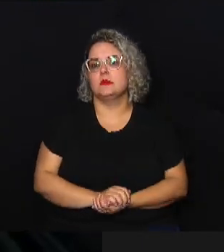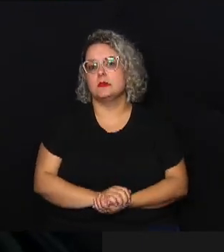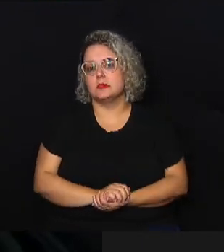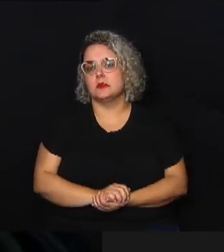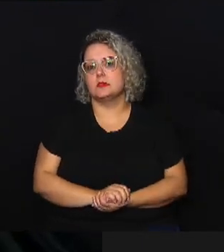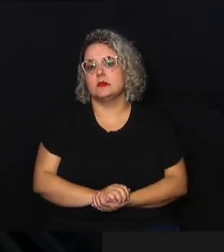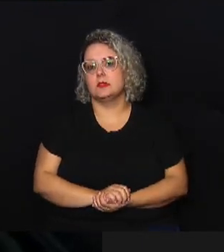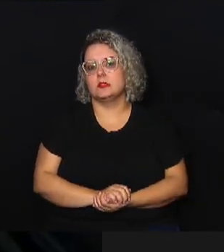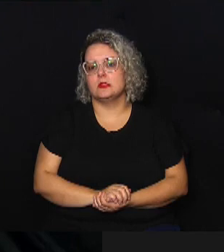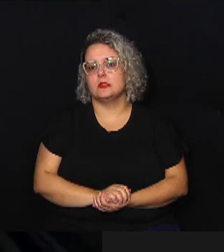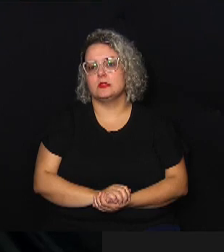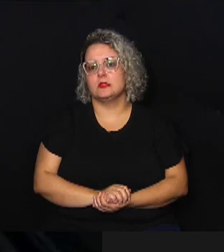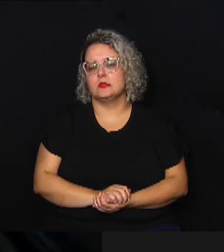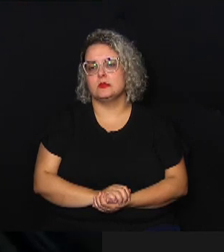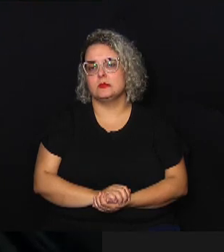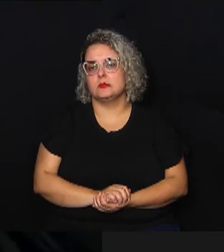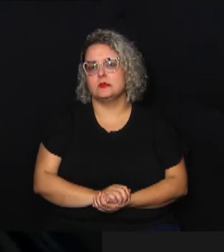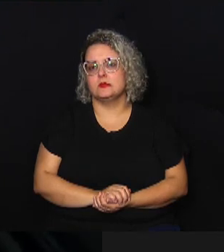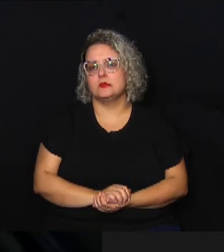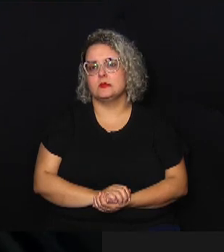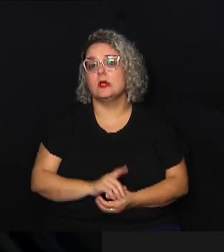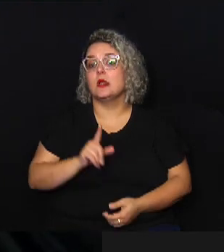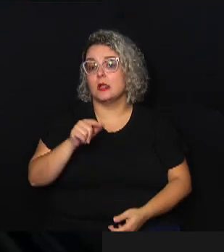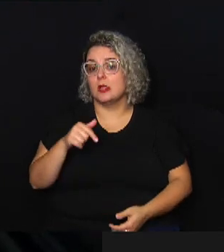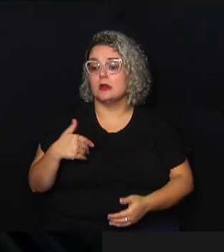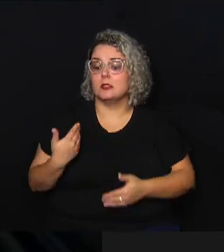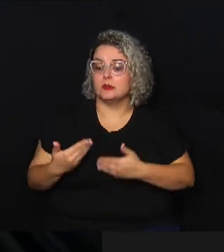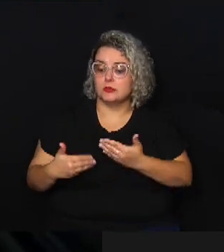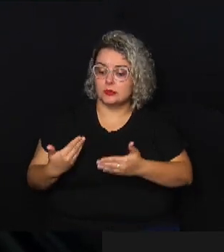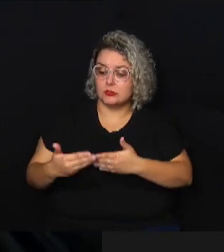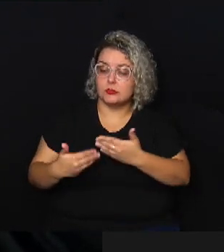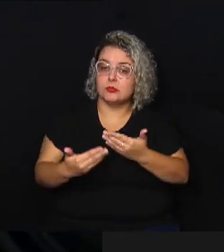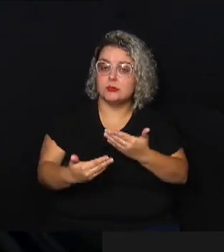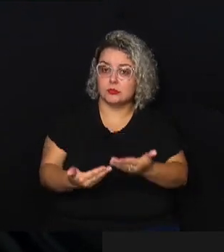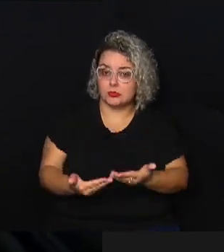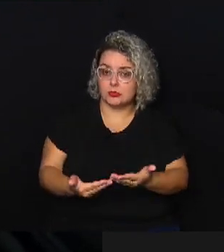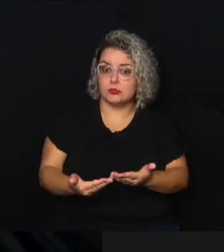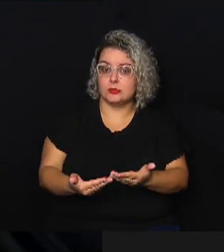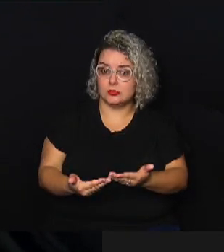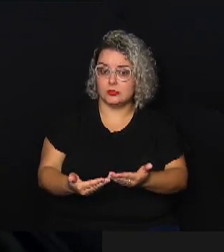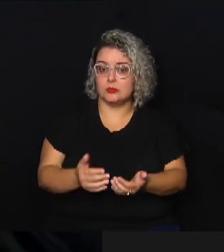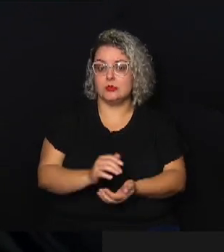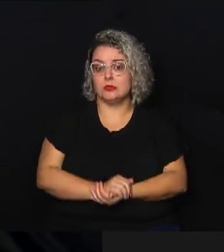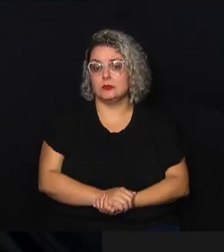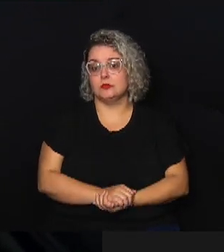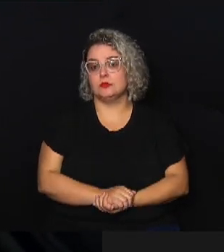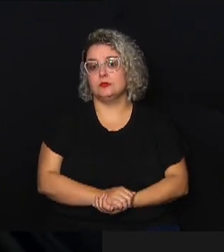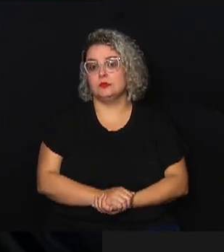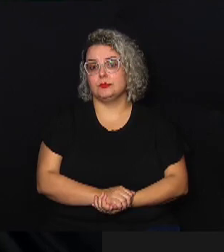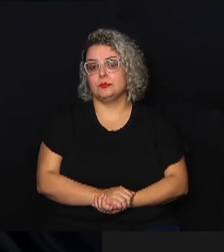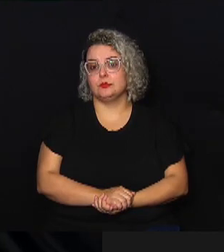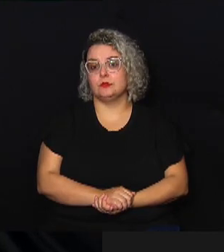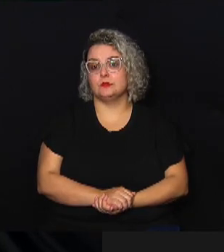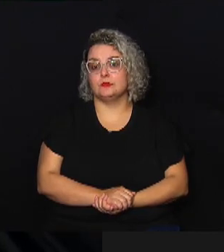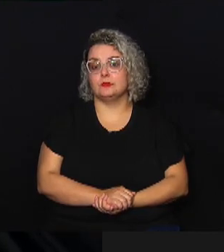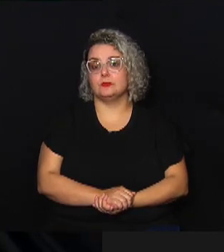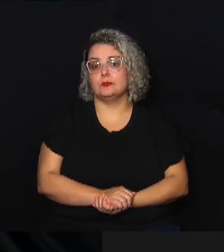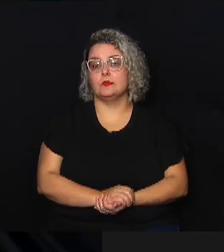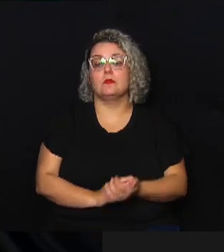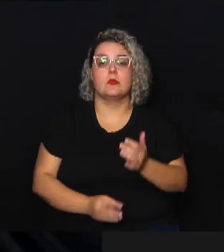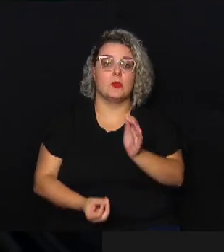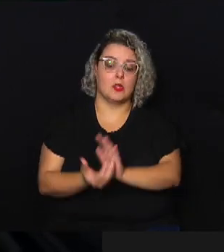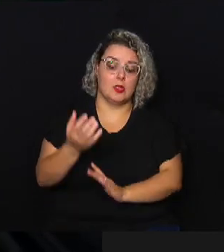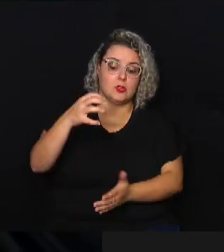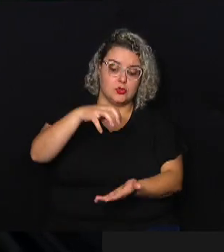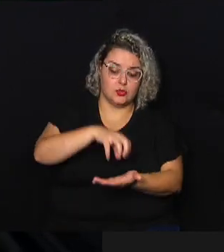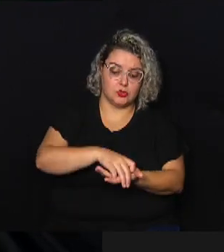é em curso aí a instalação de um centro de meteorologia